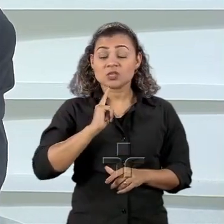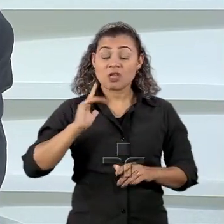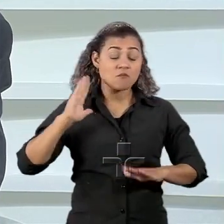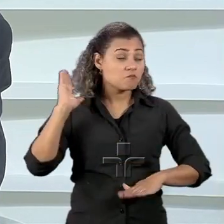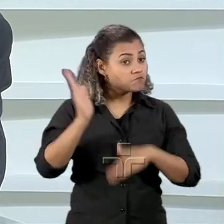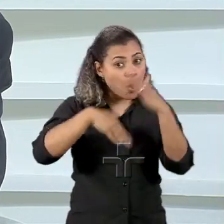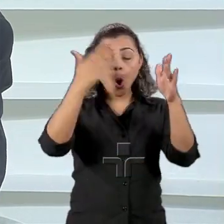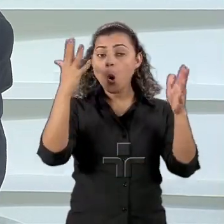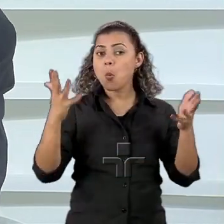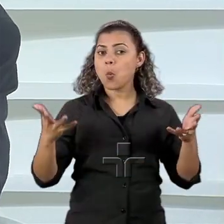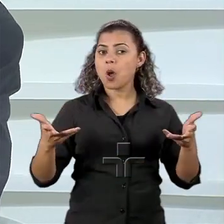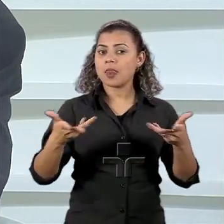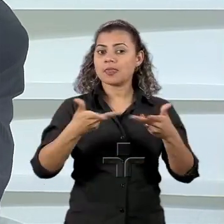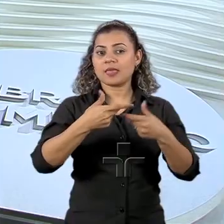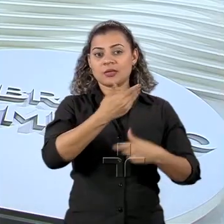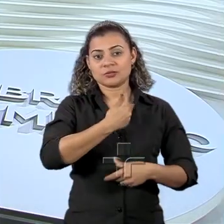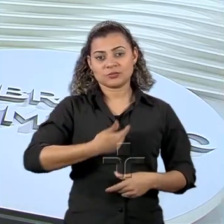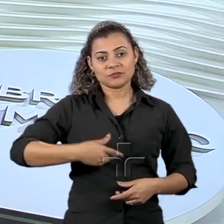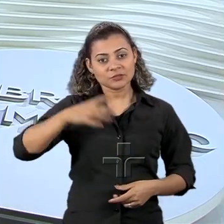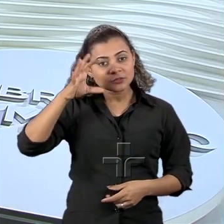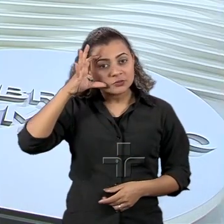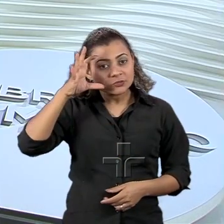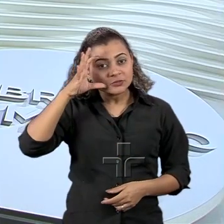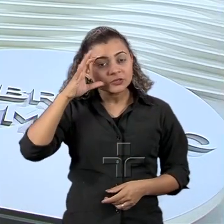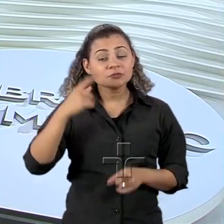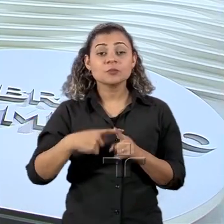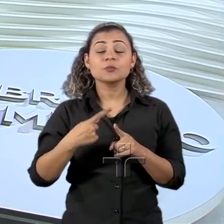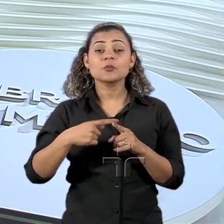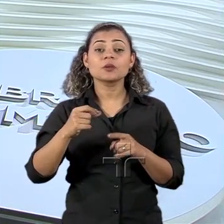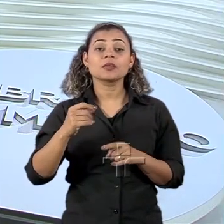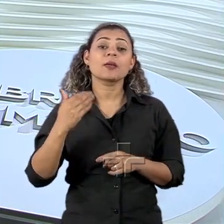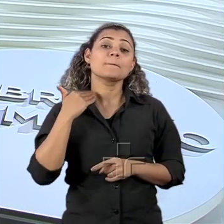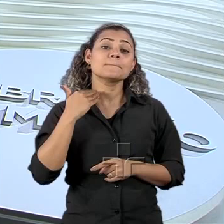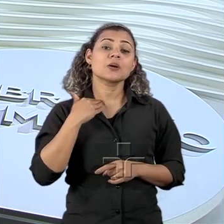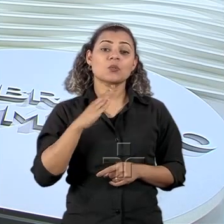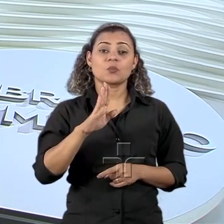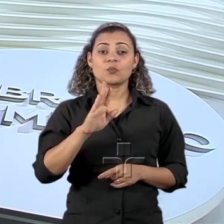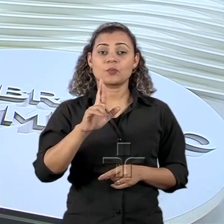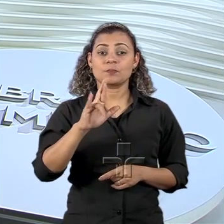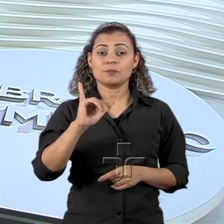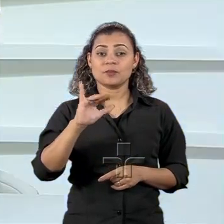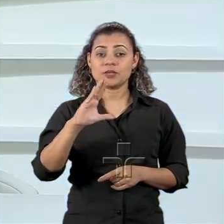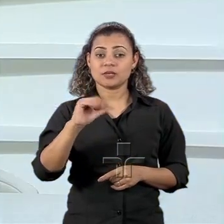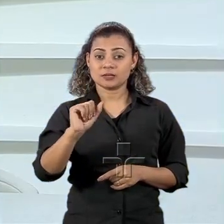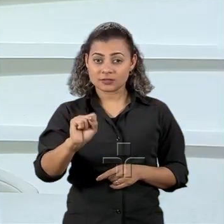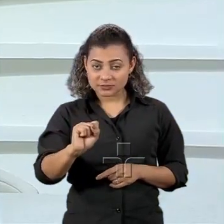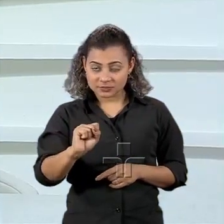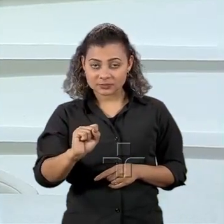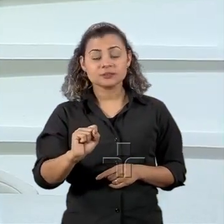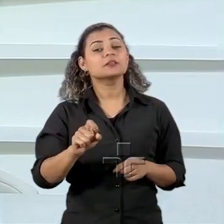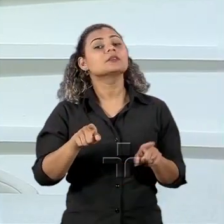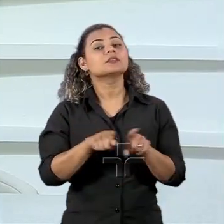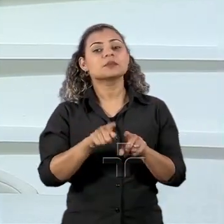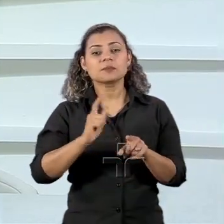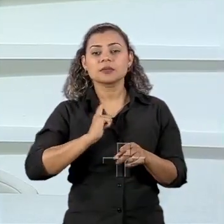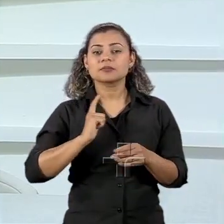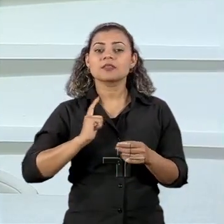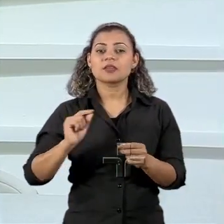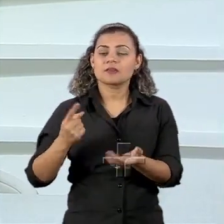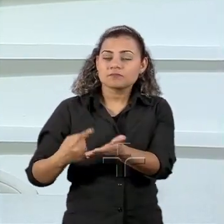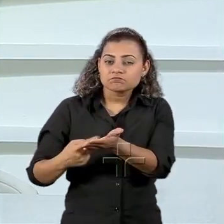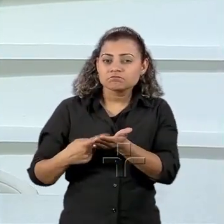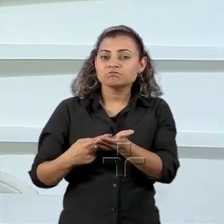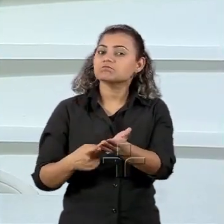no governo Dilma com a constituição do Banco do BRICS, com o arranjo das reservas.